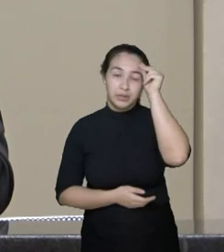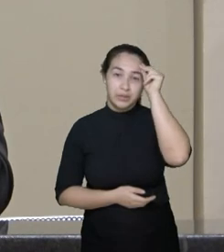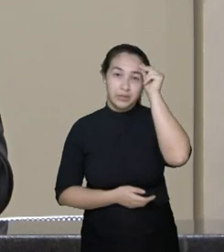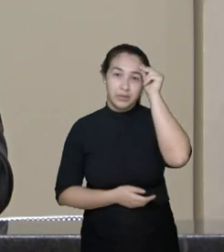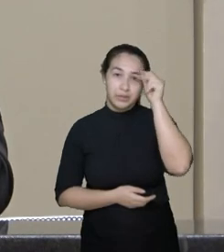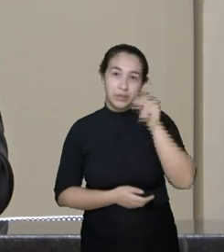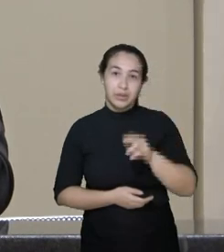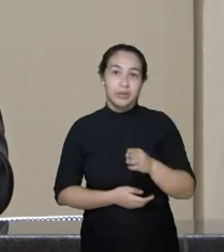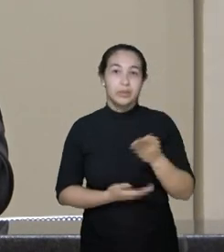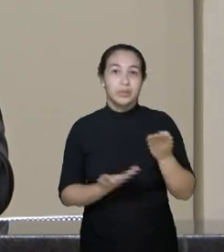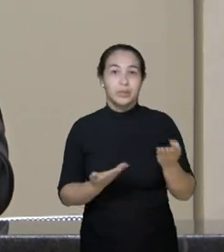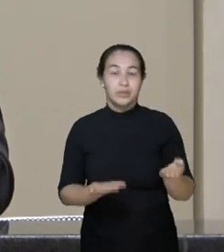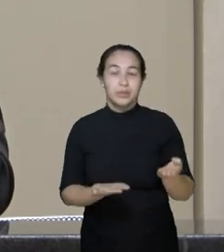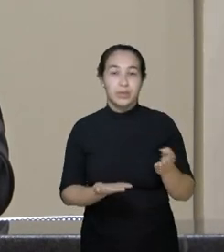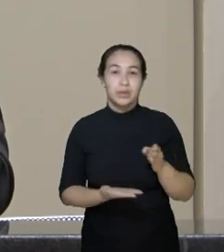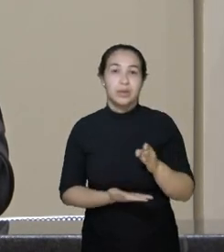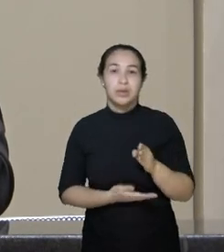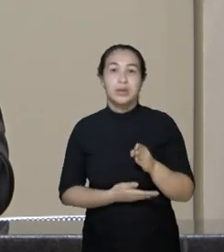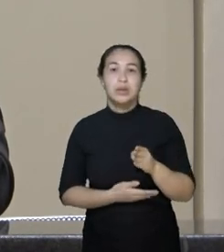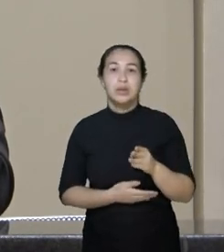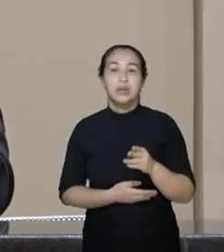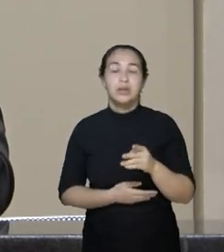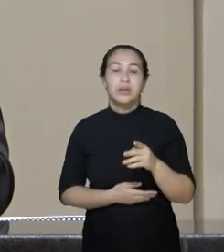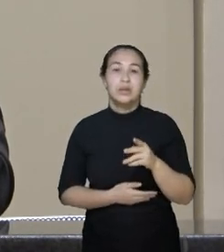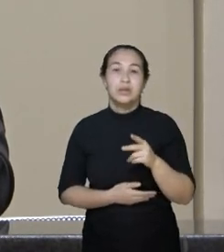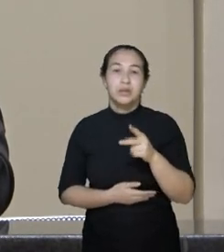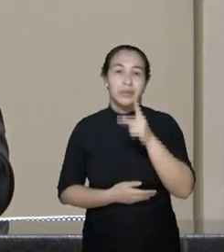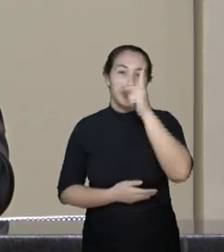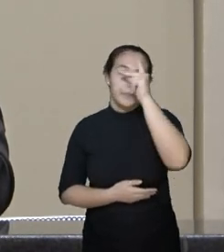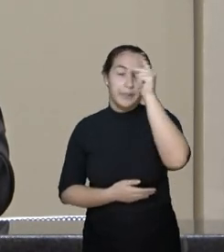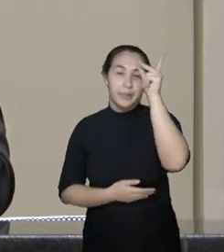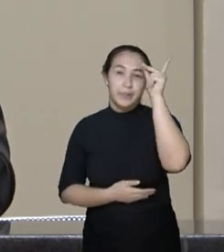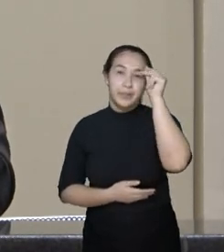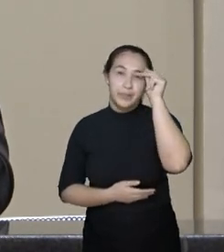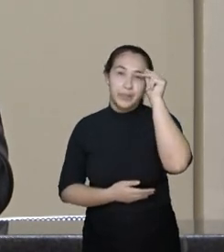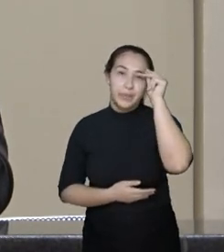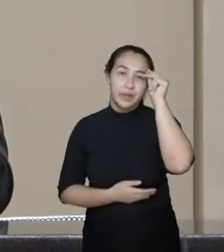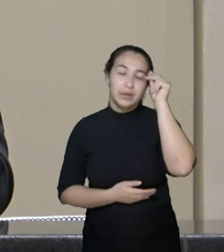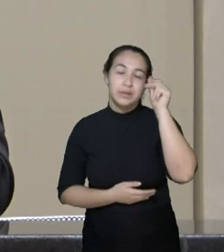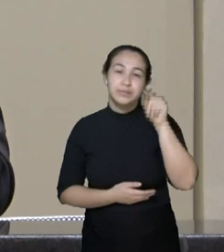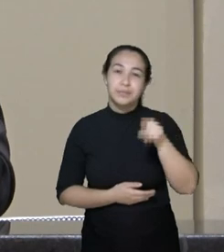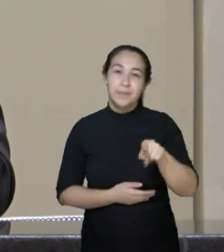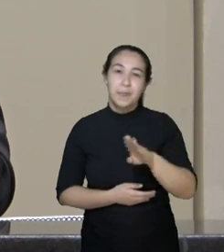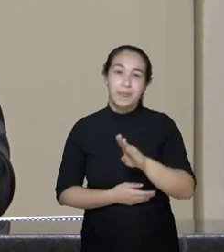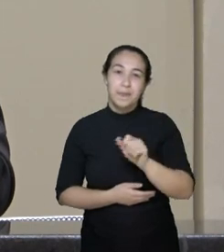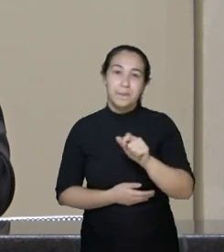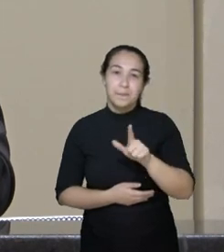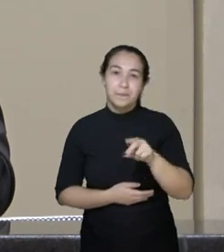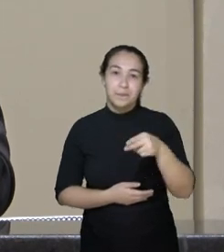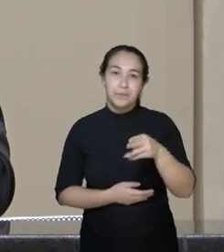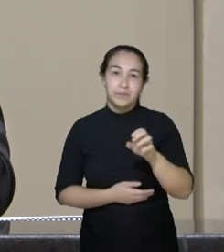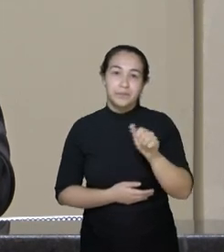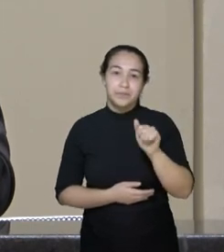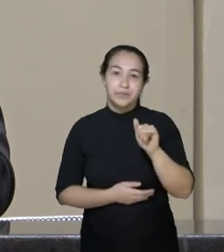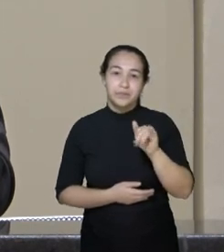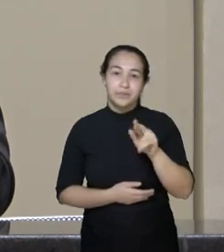Evandro Scaini. Também o vice-prefeito daquele bonito balneário, o Carlos